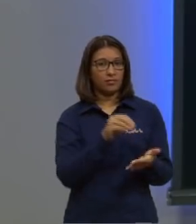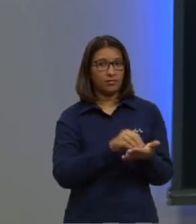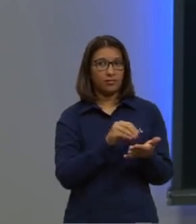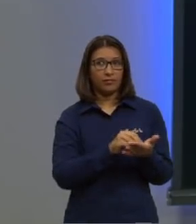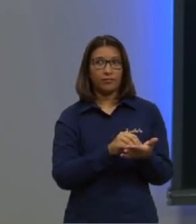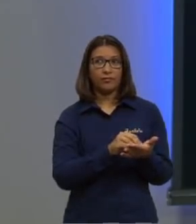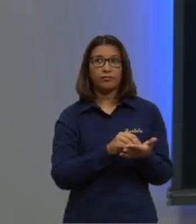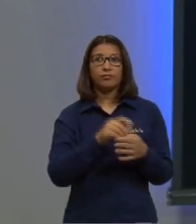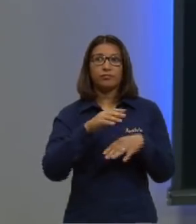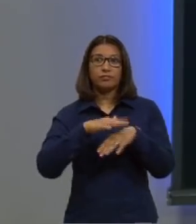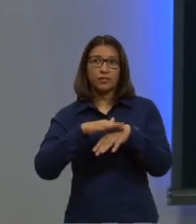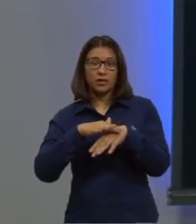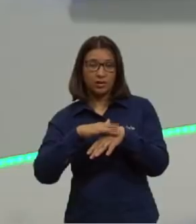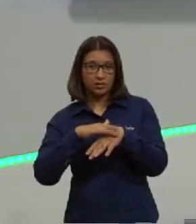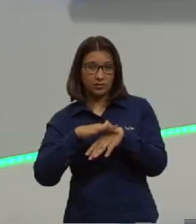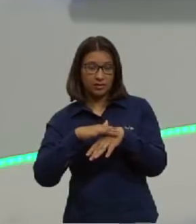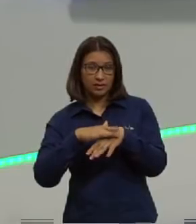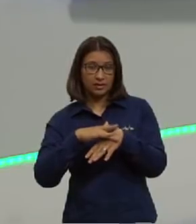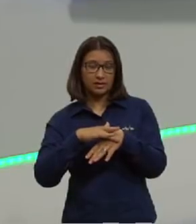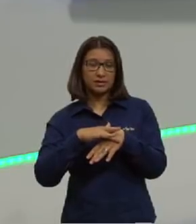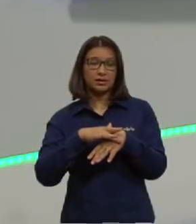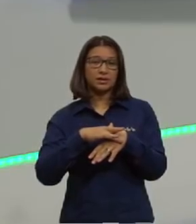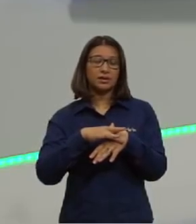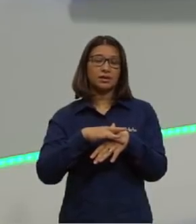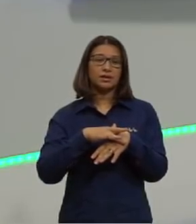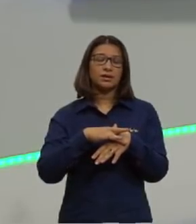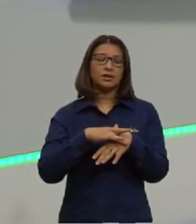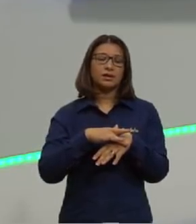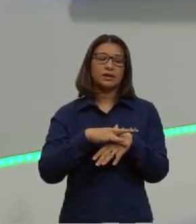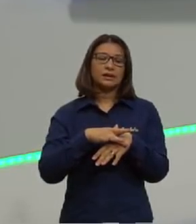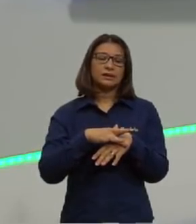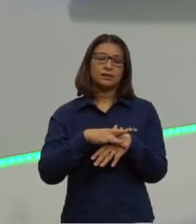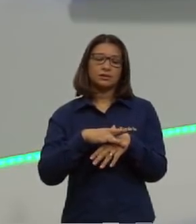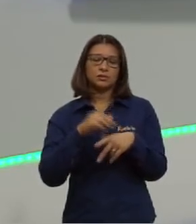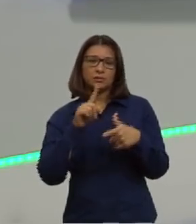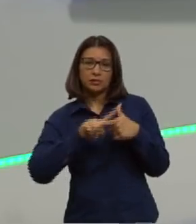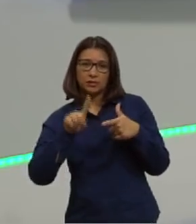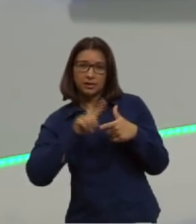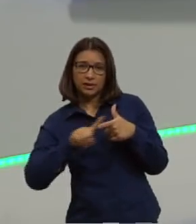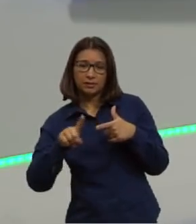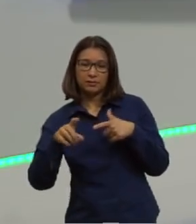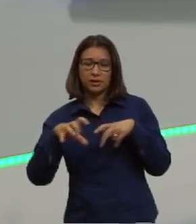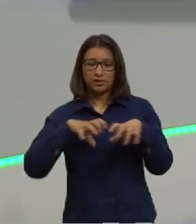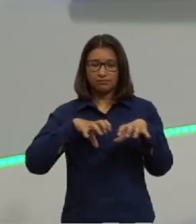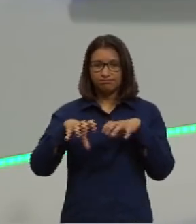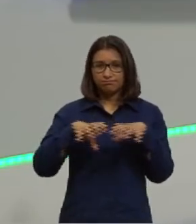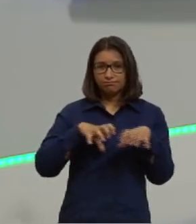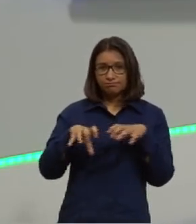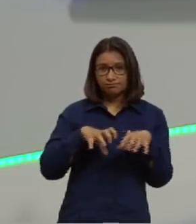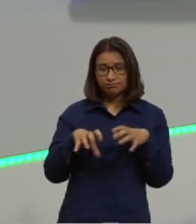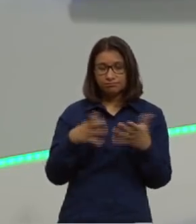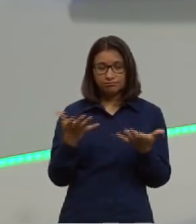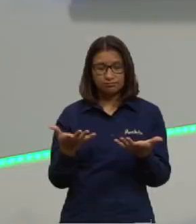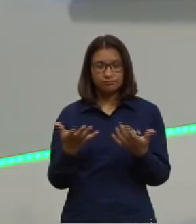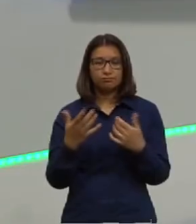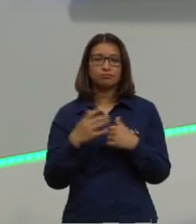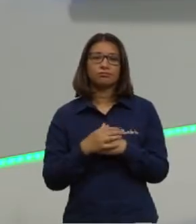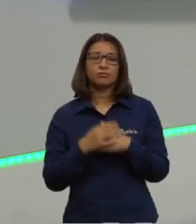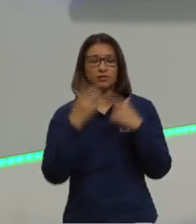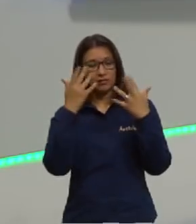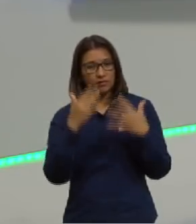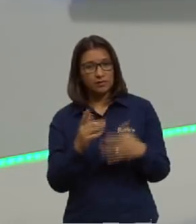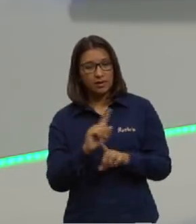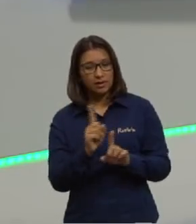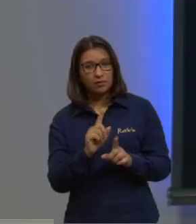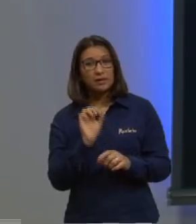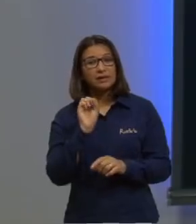doença que causa problemas motores, sensoriais, tá? A gente não vai entrar nesses detalhes, mas